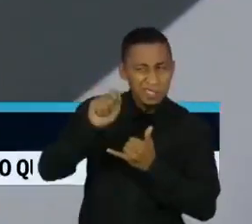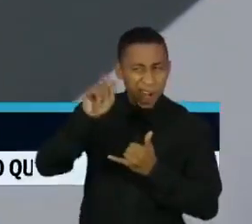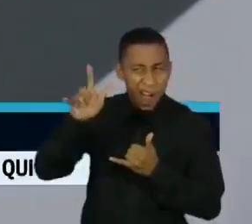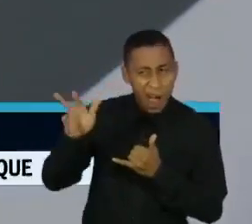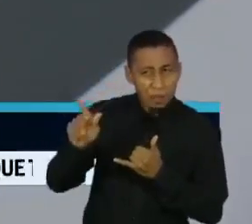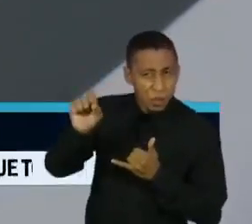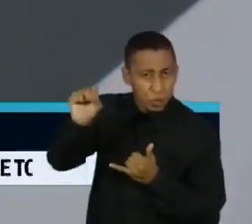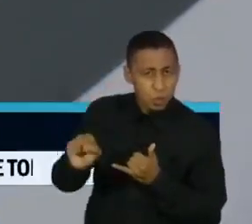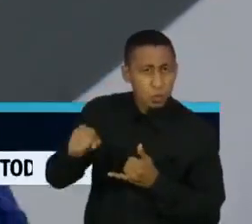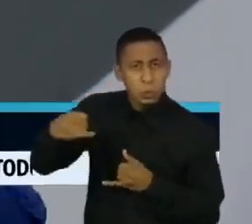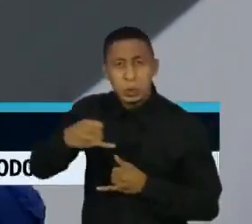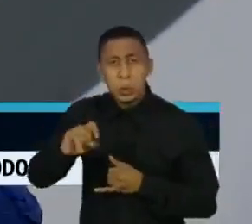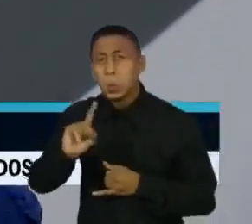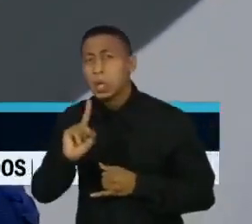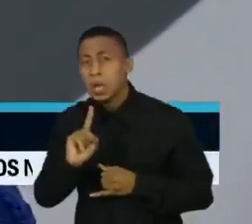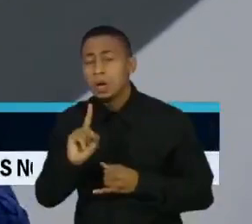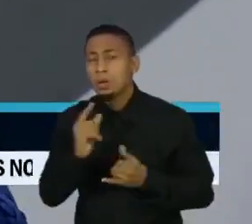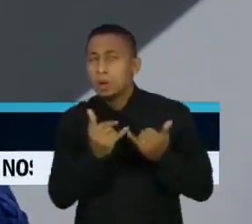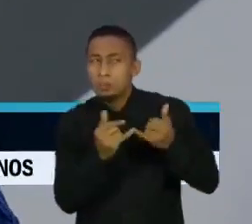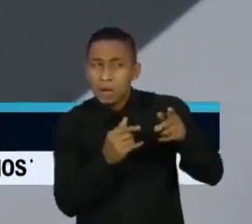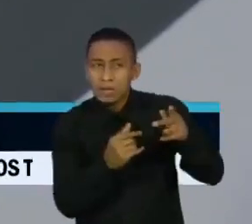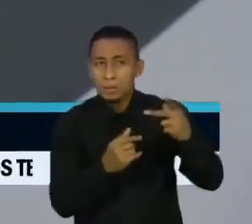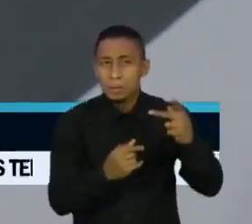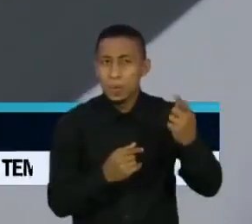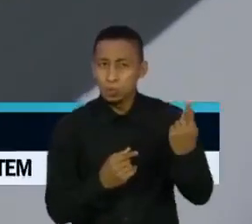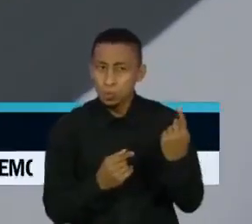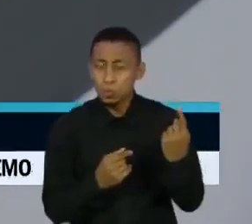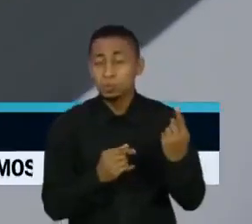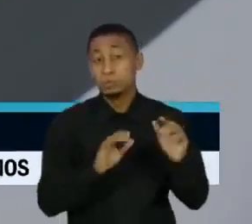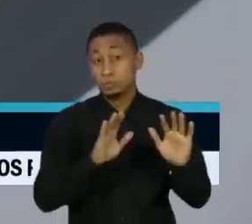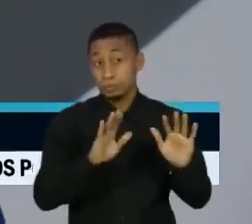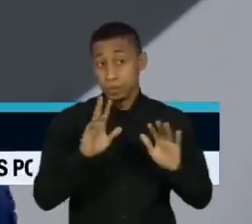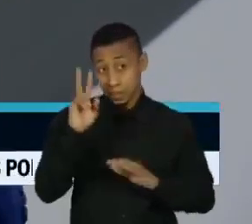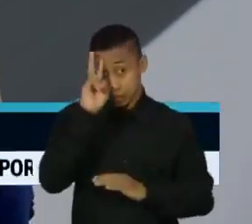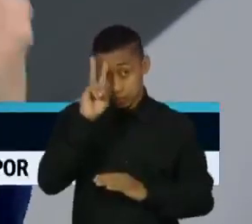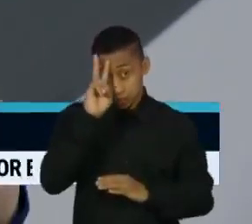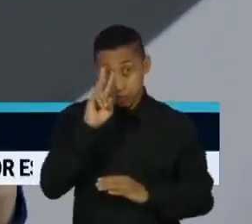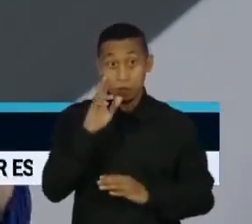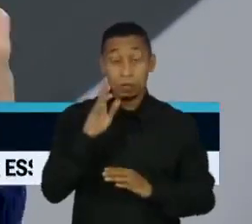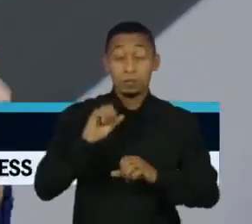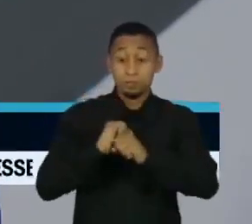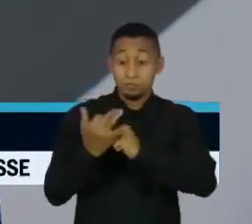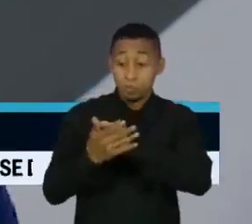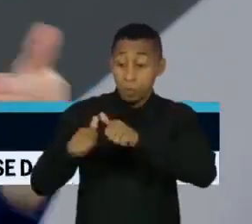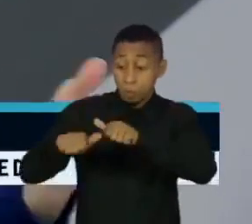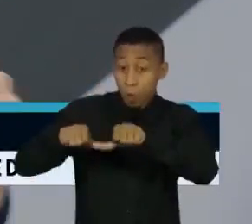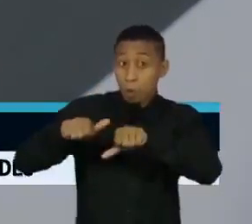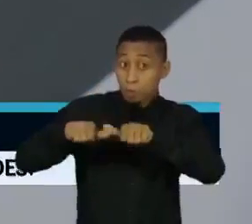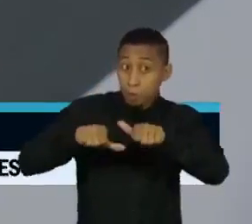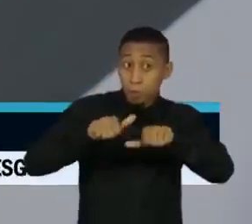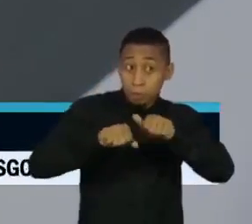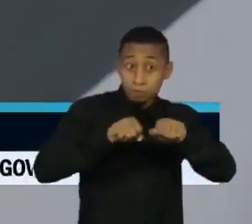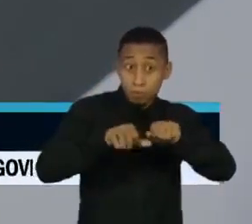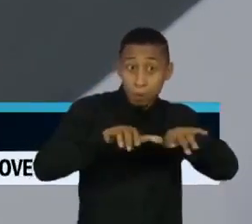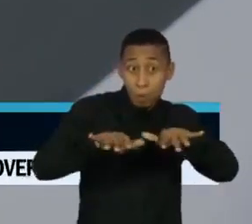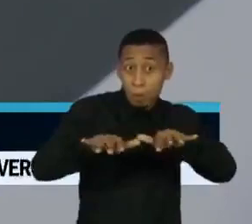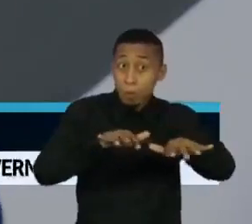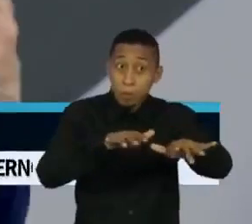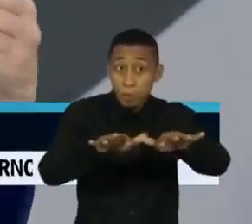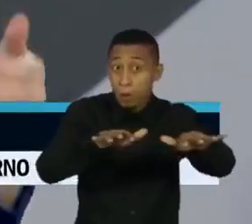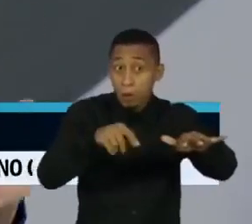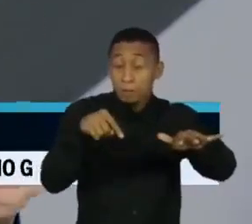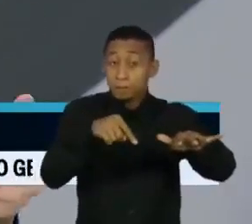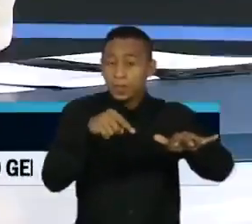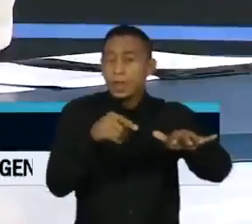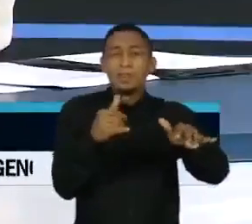inglesa ou à nossa, P1. Mas a gente tem que lembrar que as mutações que estão surgindo nessas variantes